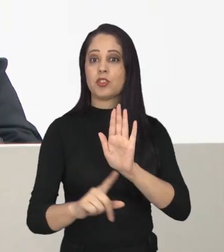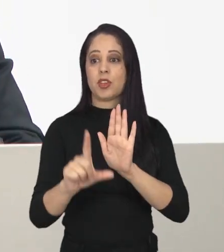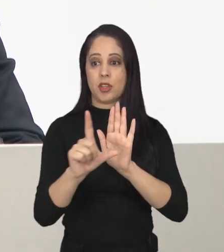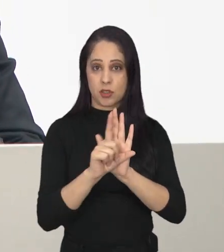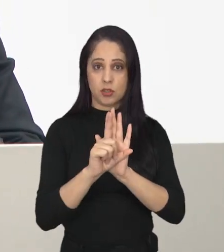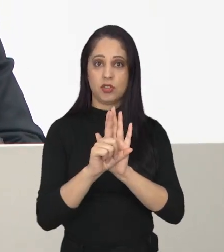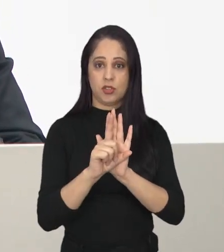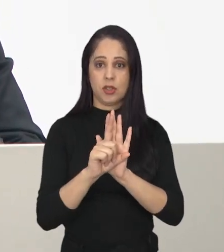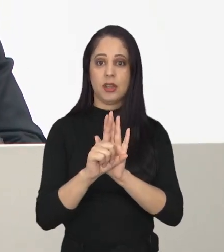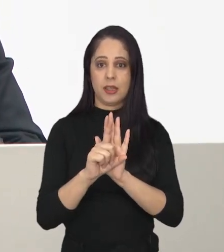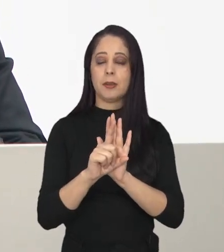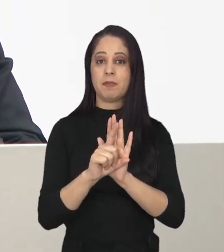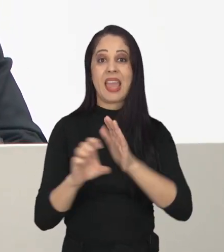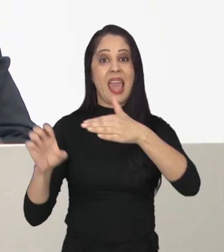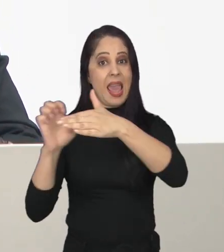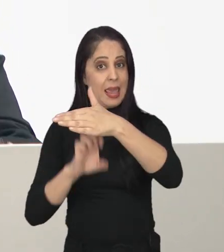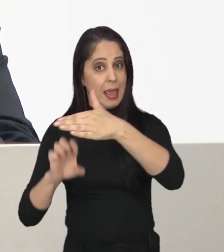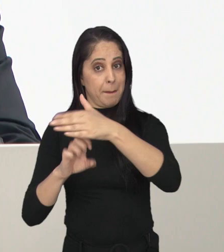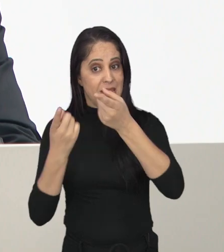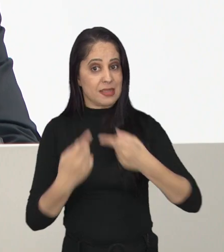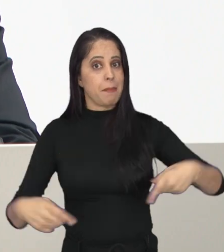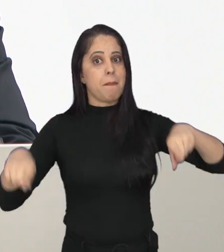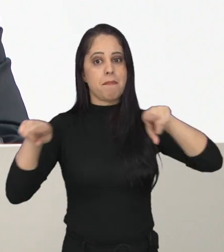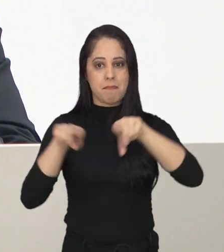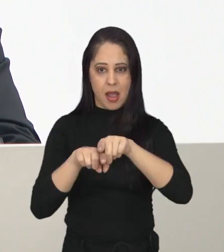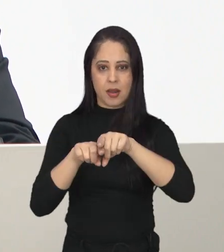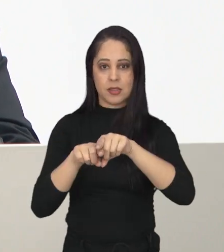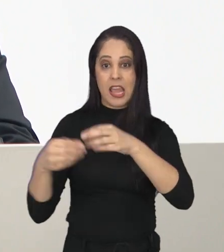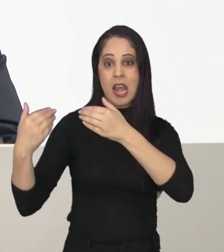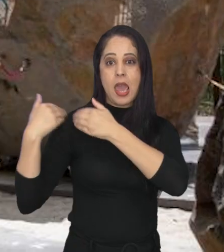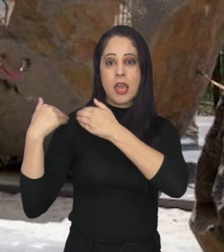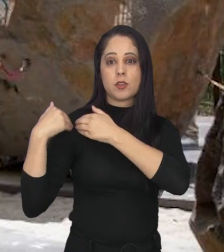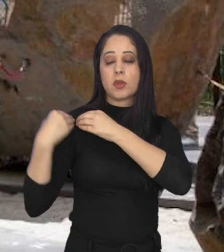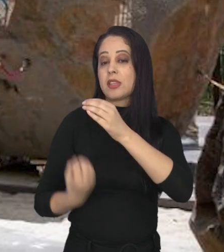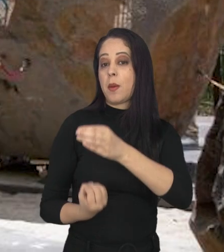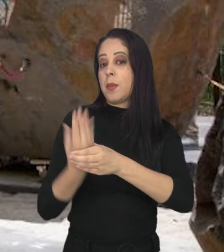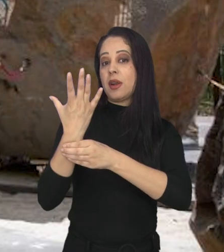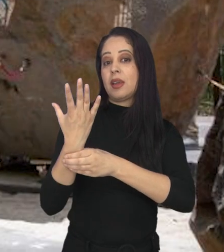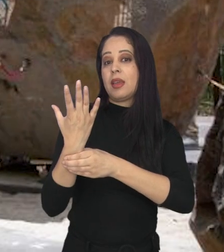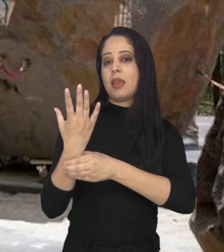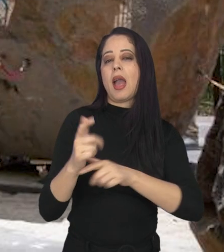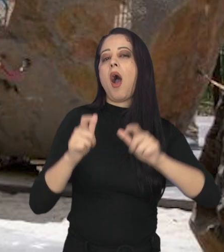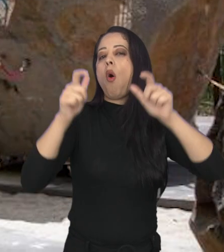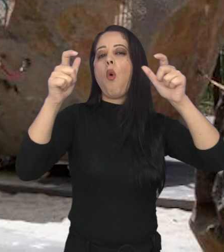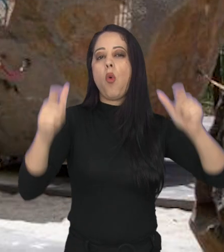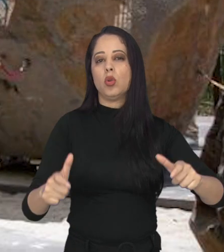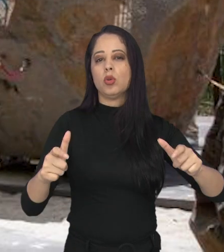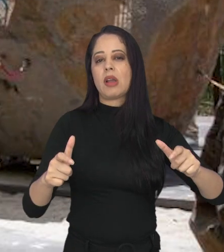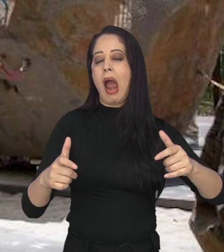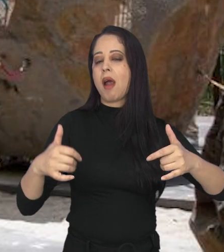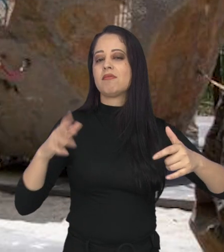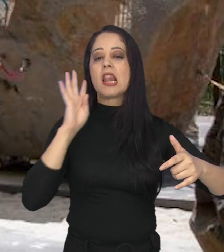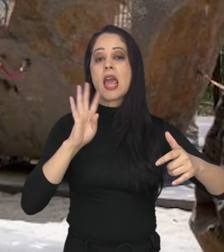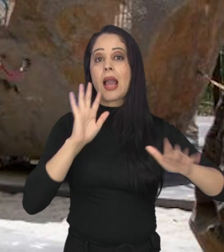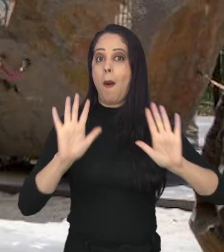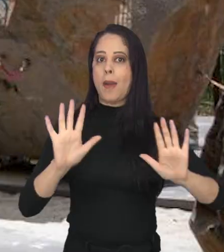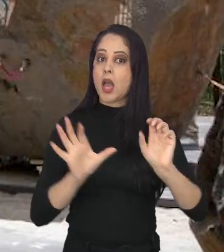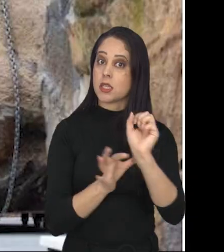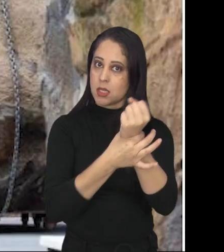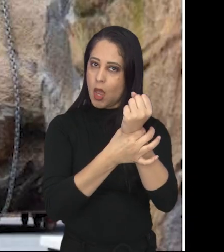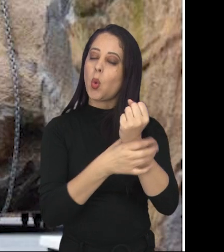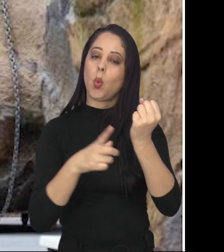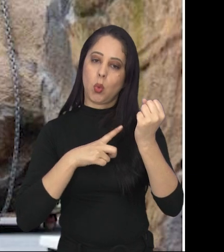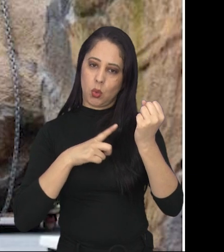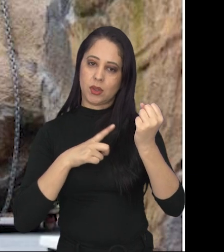o programa seria implementado por artistas ou empresas especializadas responsáveis por desenvolver um ambiente que seja radical,